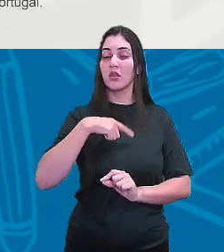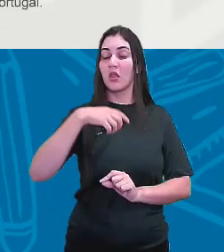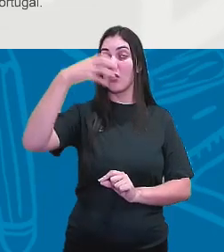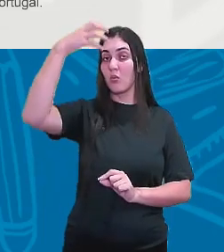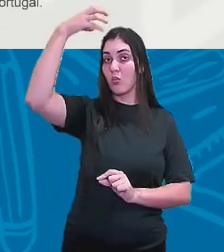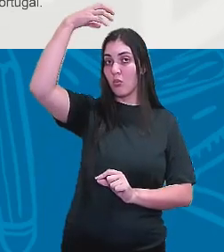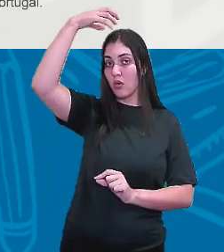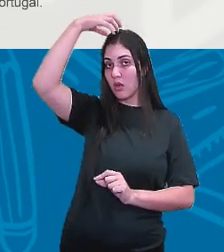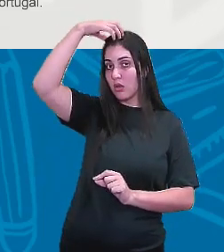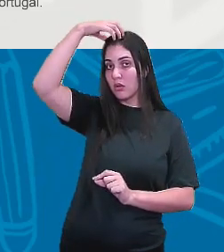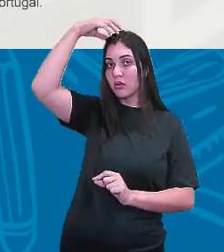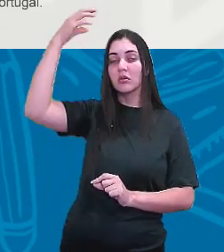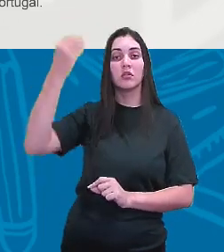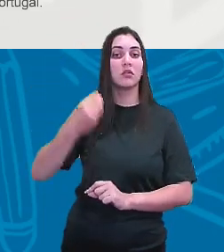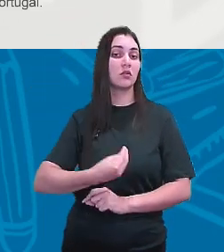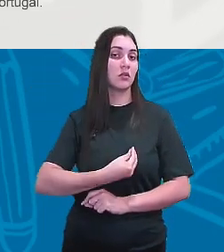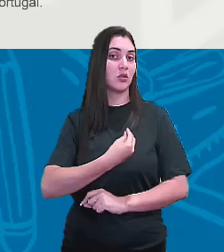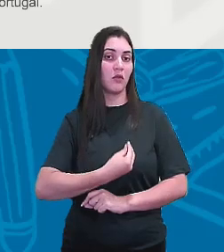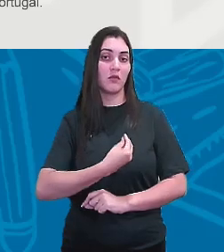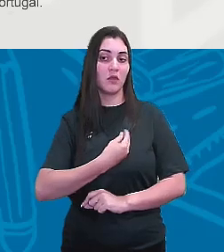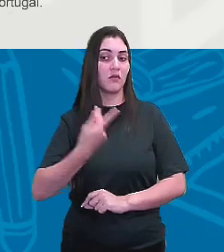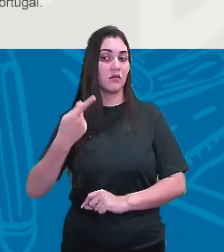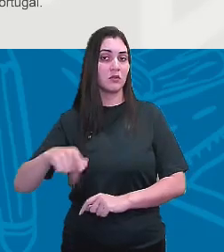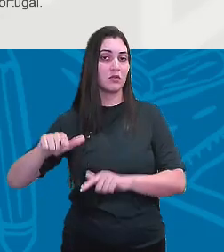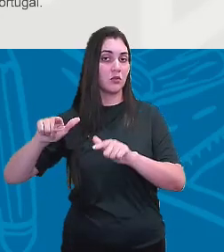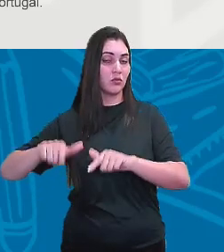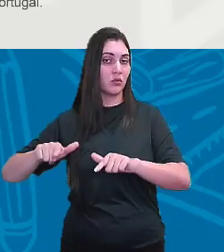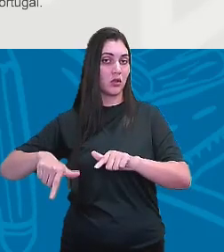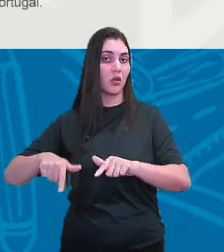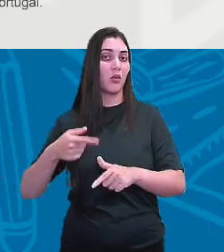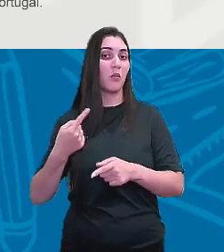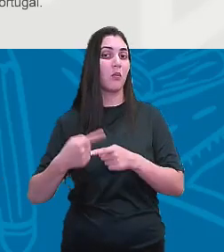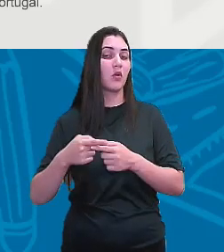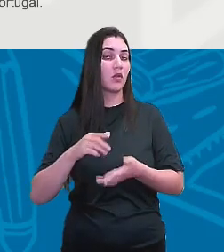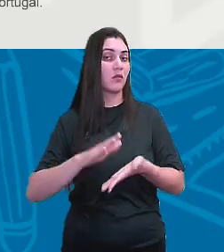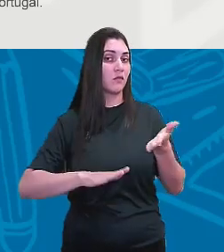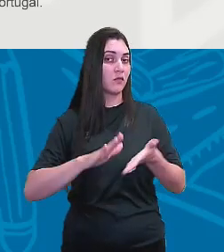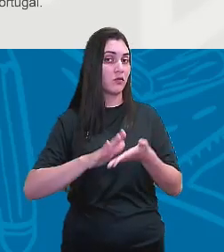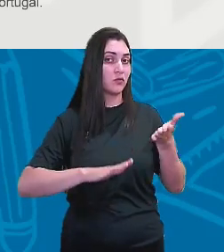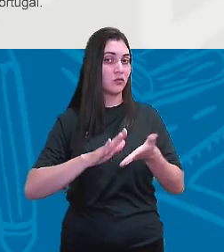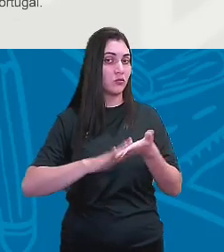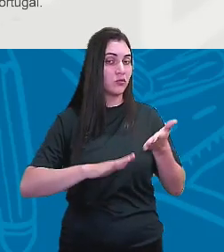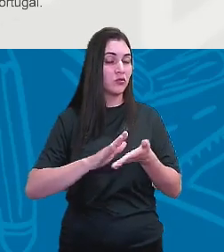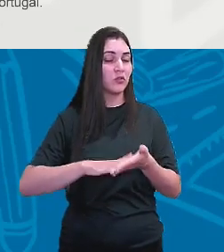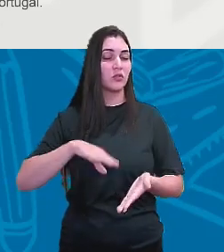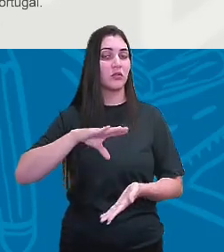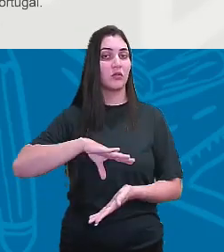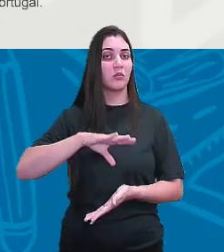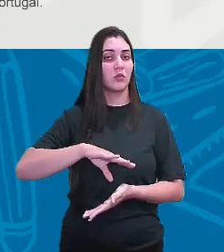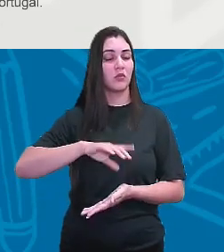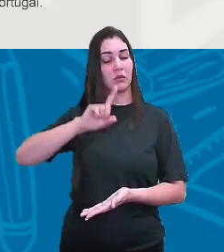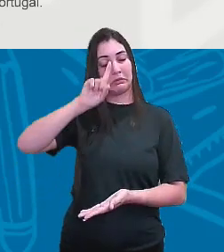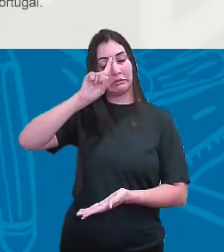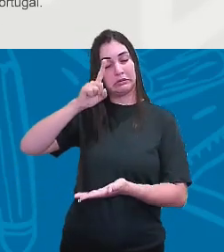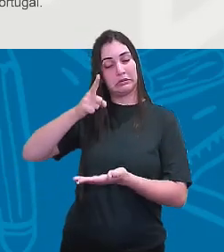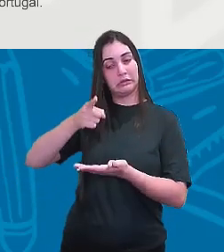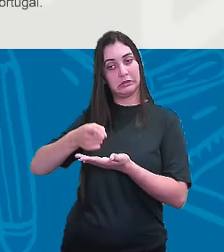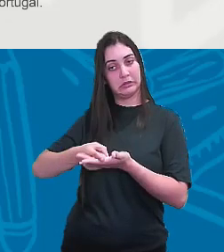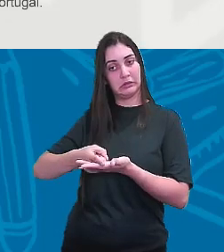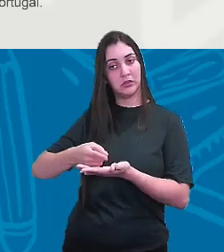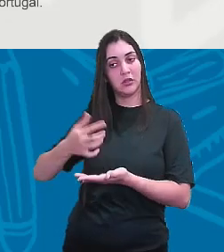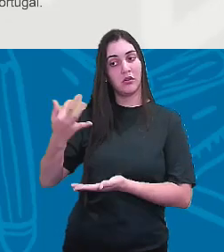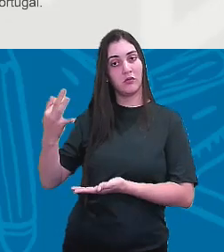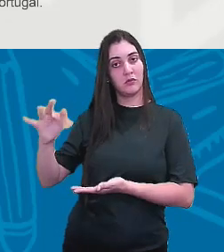seu reino, porque eles vêm fugindo lá de Portugal para não se subordinar aos mandos franceses.